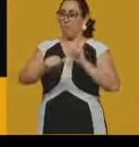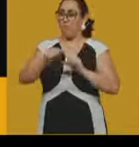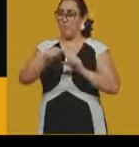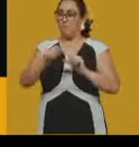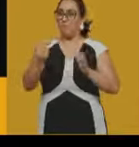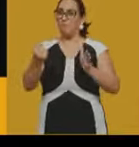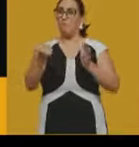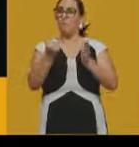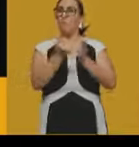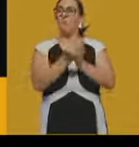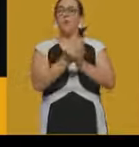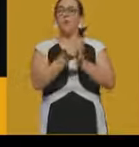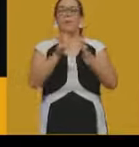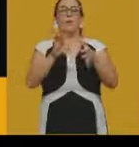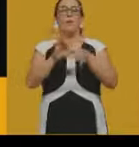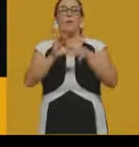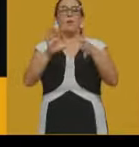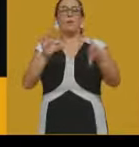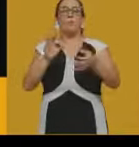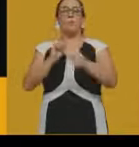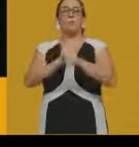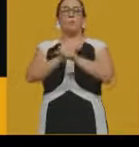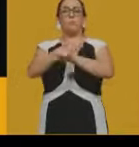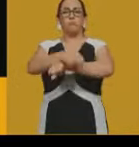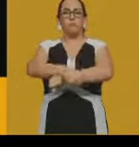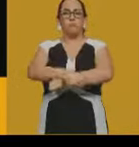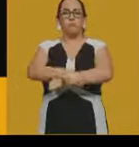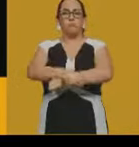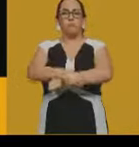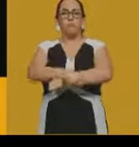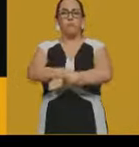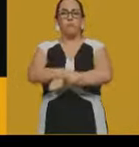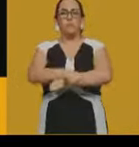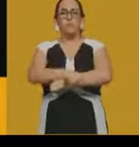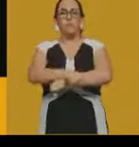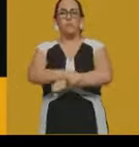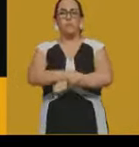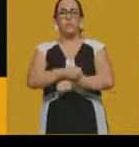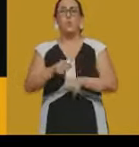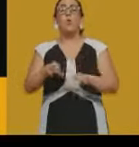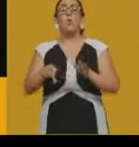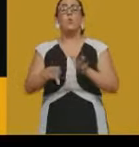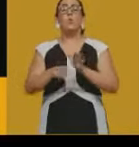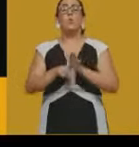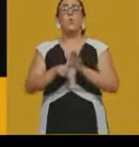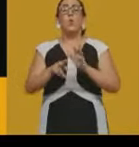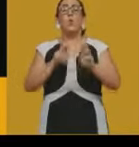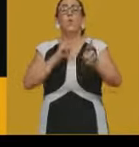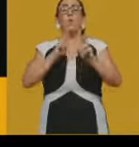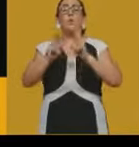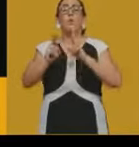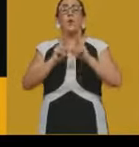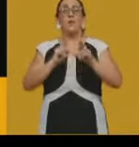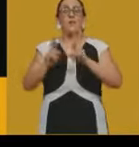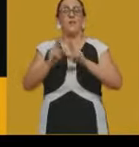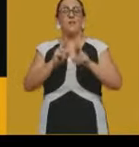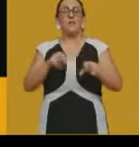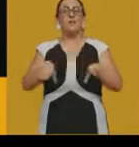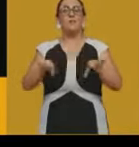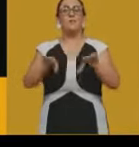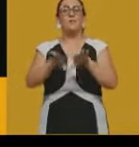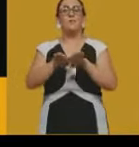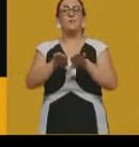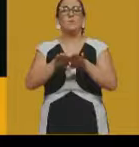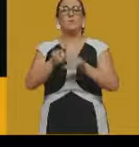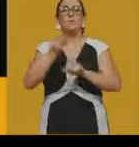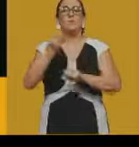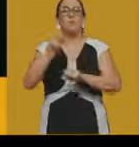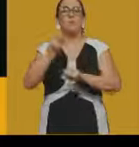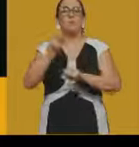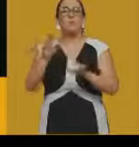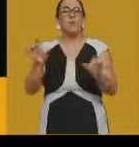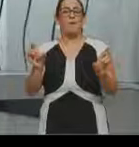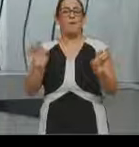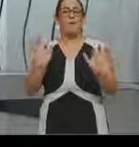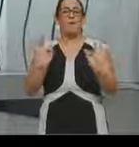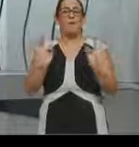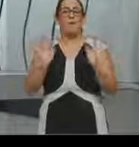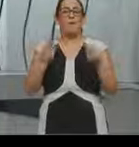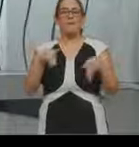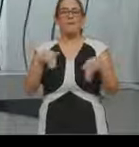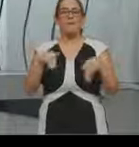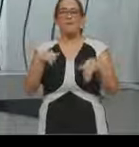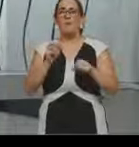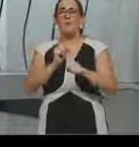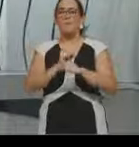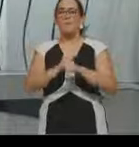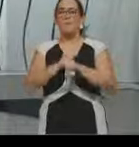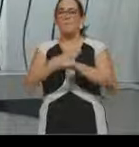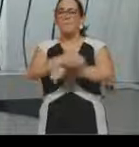a gente tem também aí o crescimento de postos de trabalho. Essa transformação, ela está relacionada também com o fim da escravidão, né? Ou seja, a